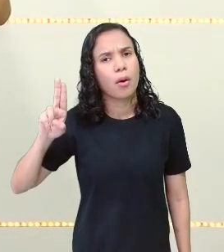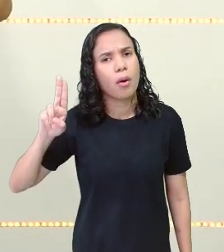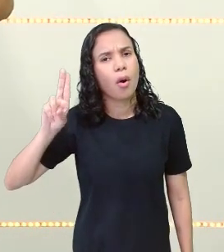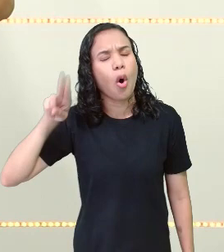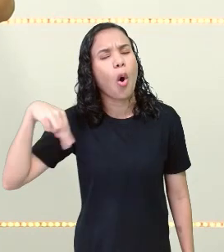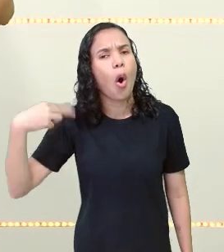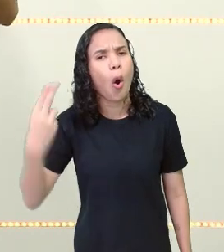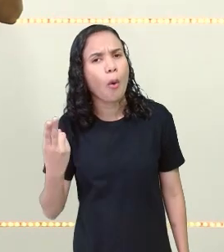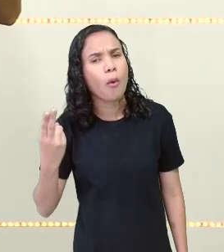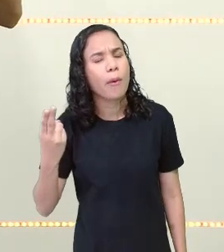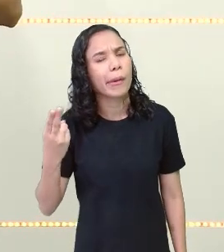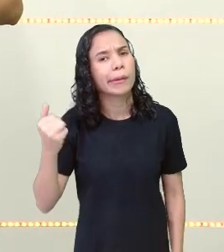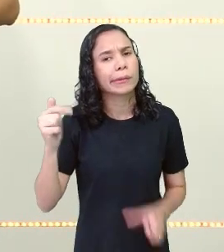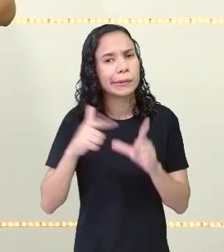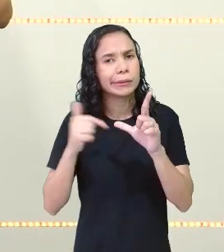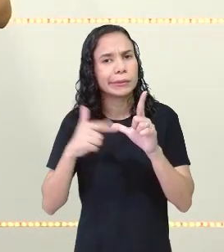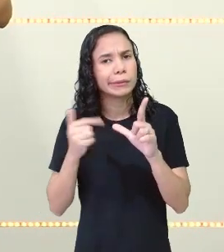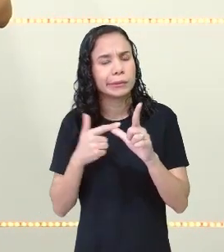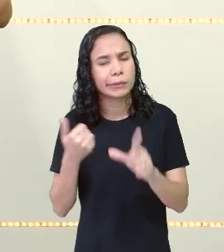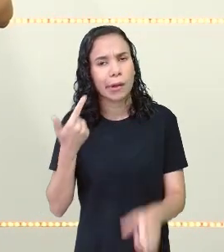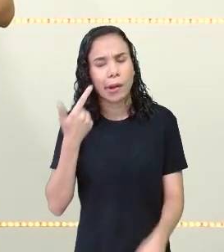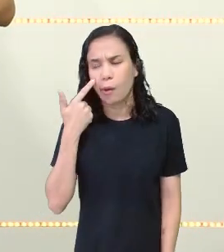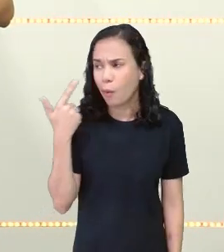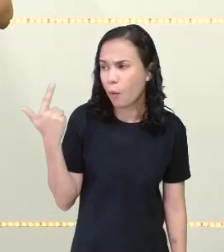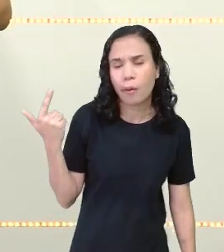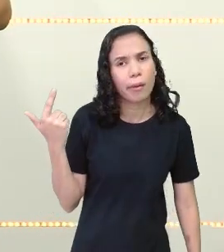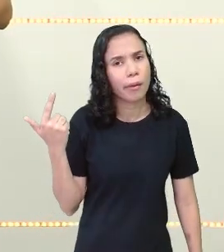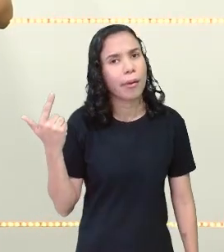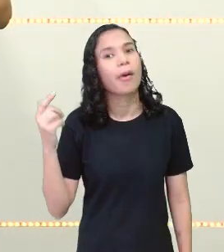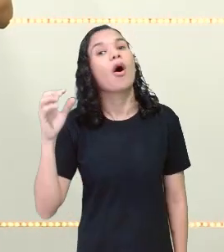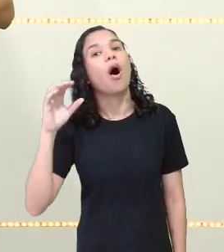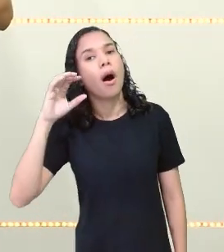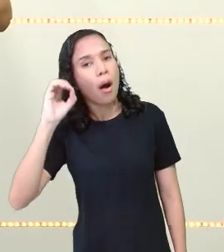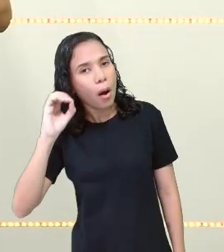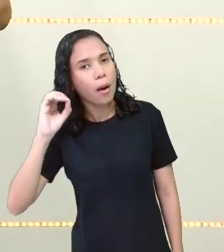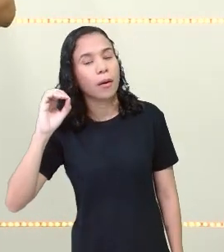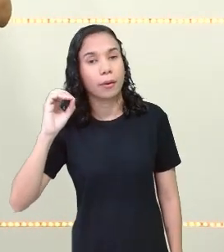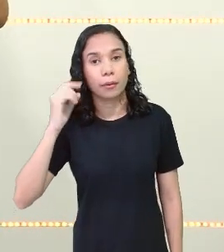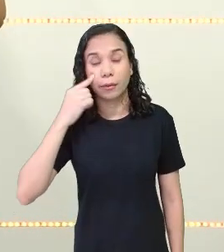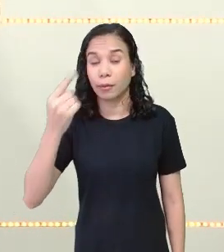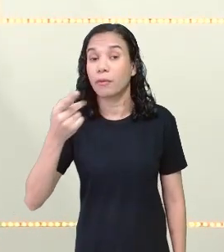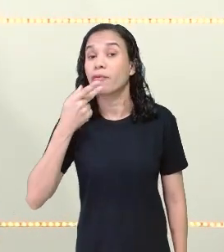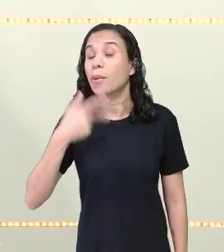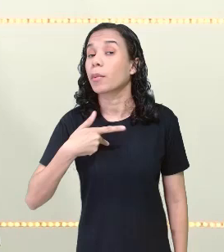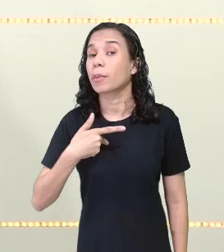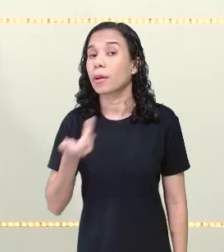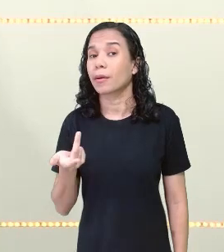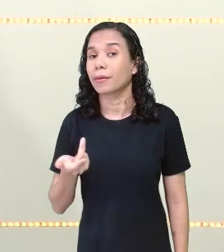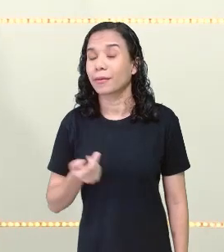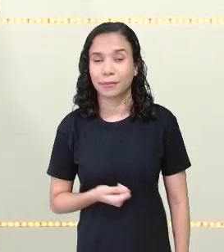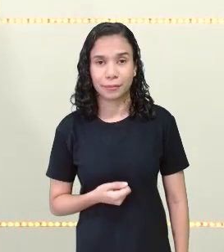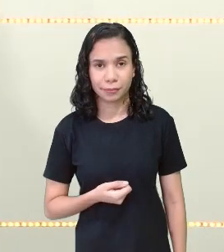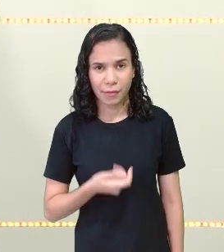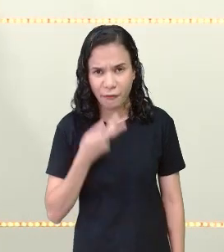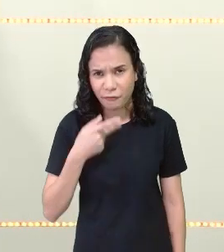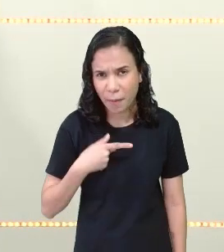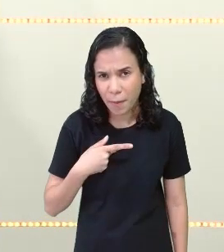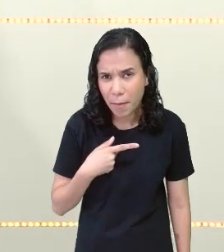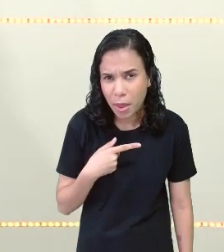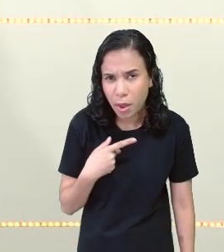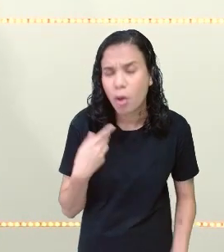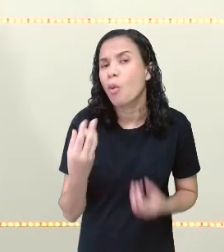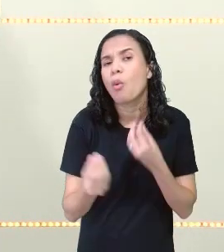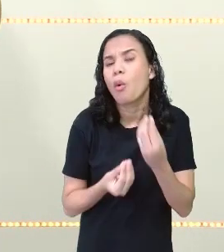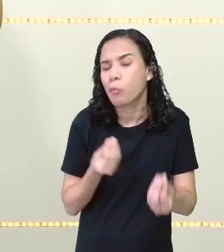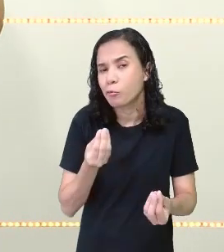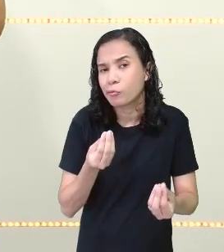Dormindo? Com U no começo, com U no fim? Não. Eu escrevo com o quê? Fala para mim, Miguel. Fala para mim, Adalgisa.